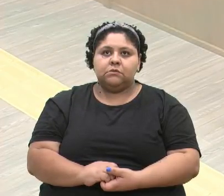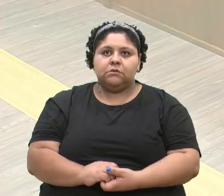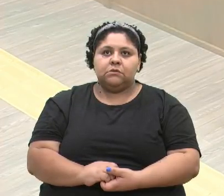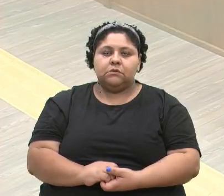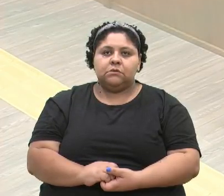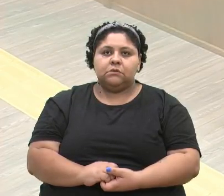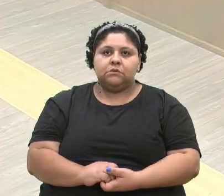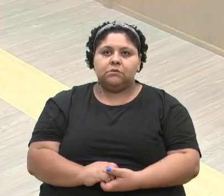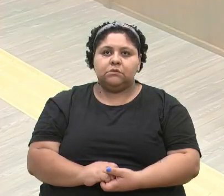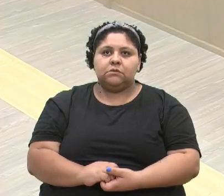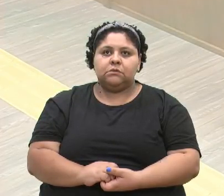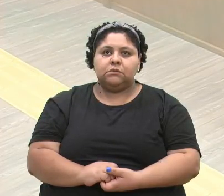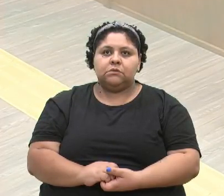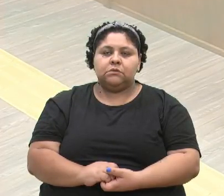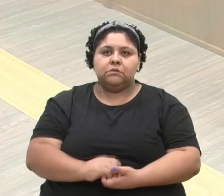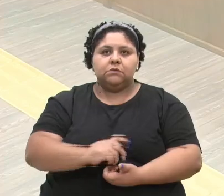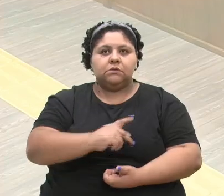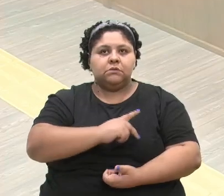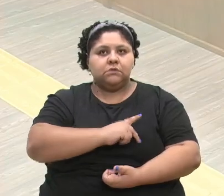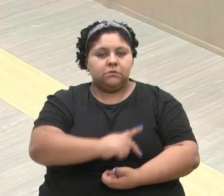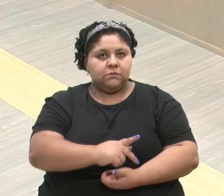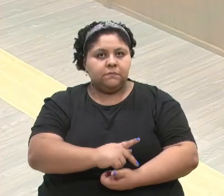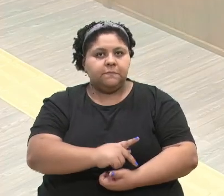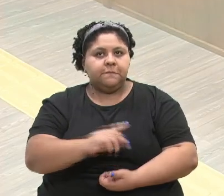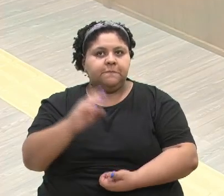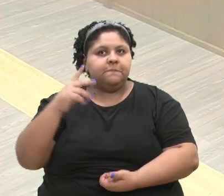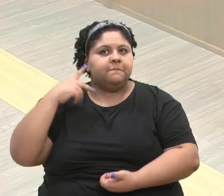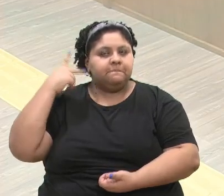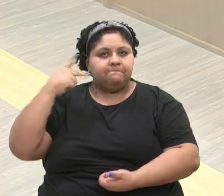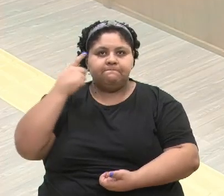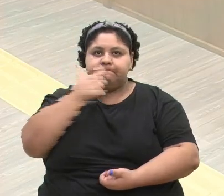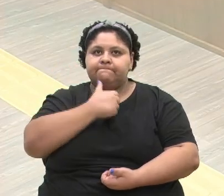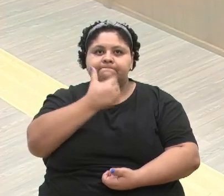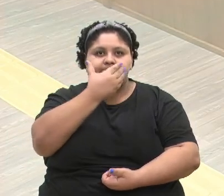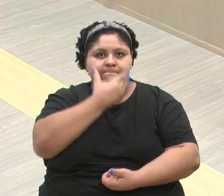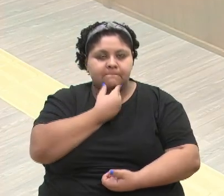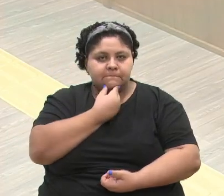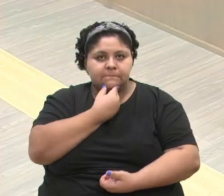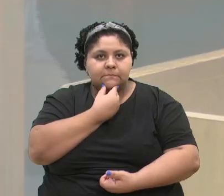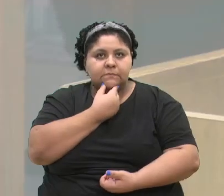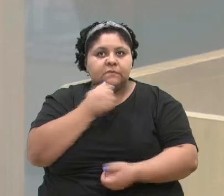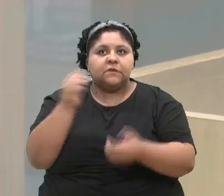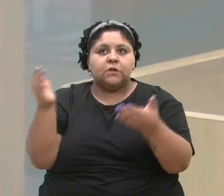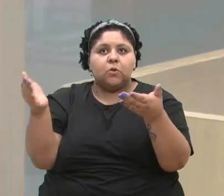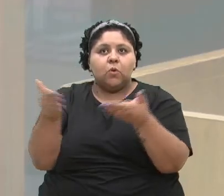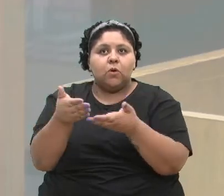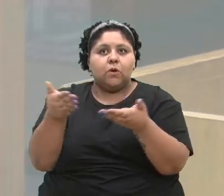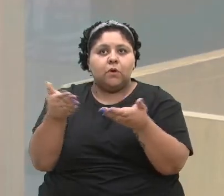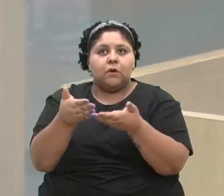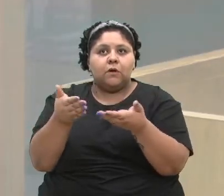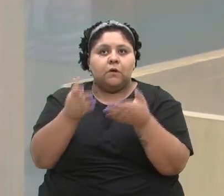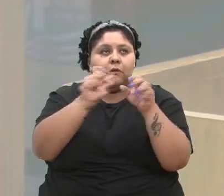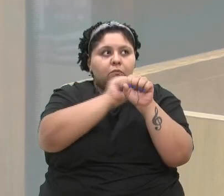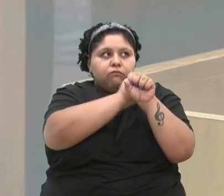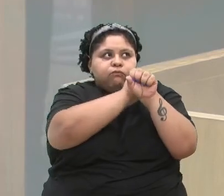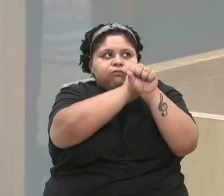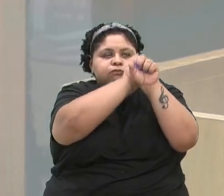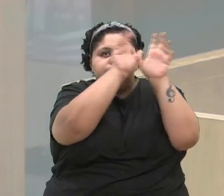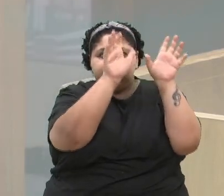Senhoras e senhores vereadores, hoje, nessa manhã, nesse